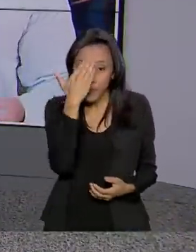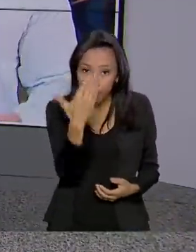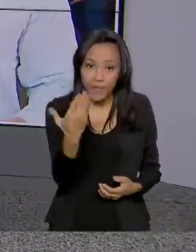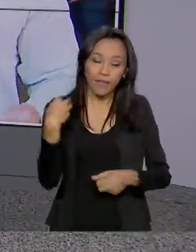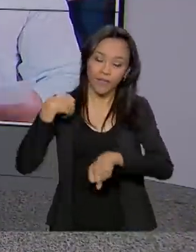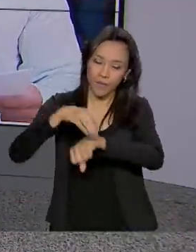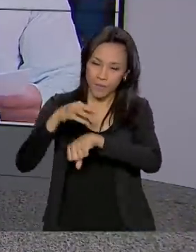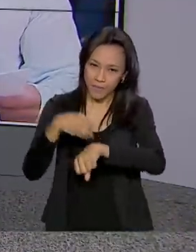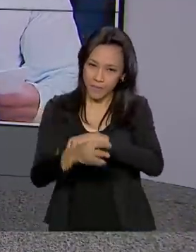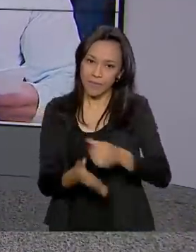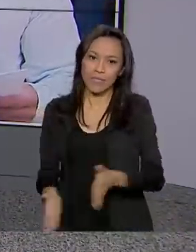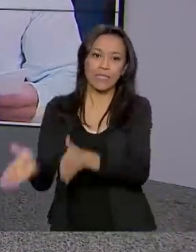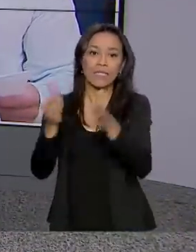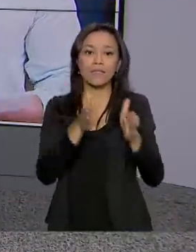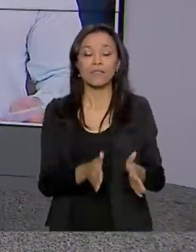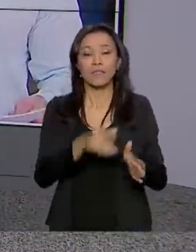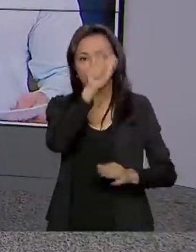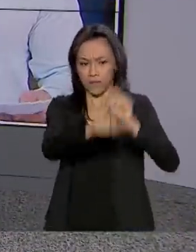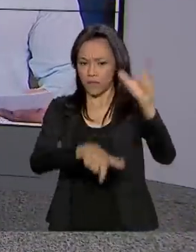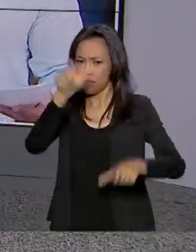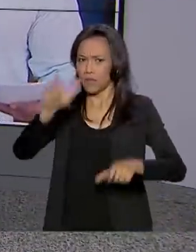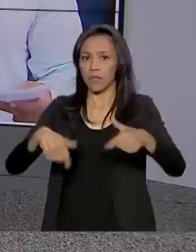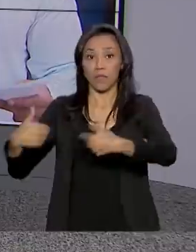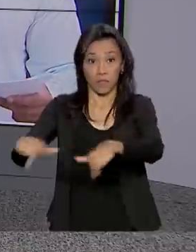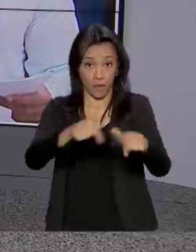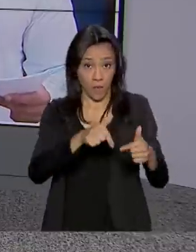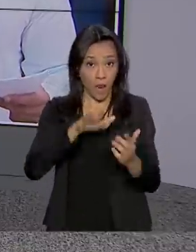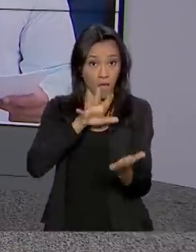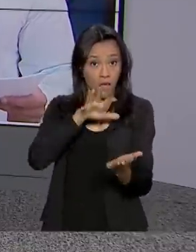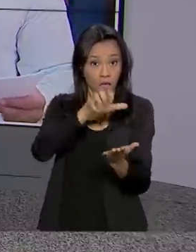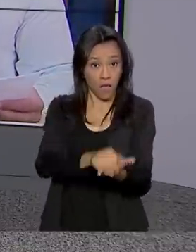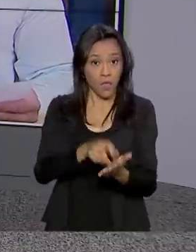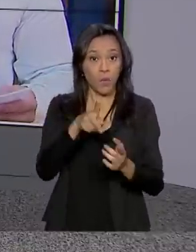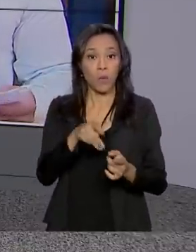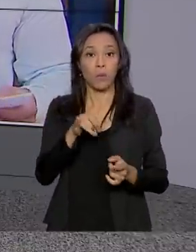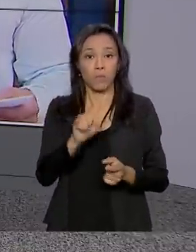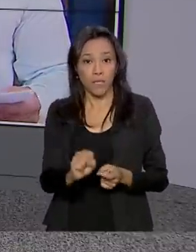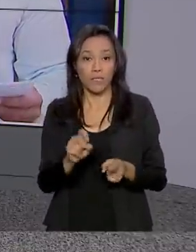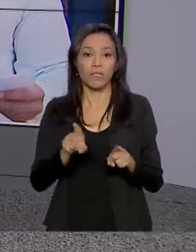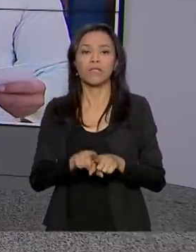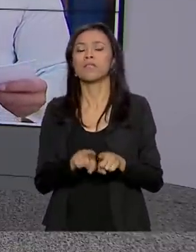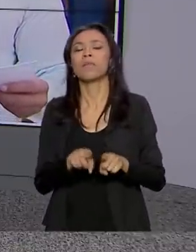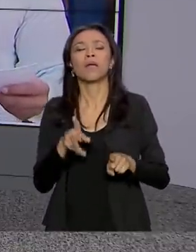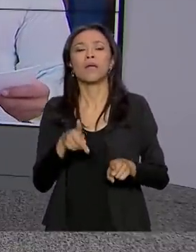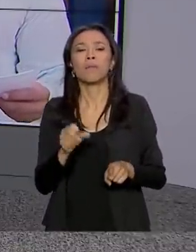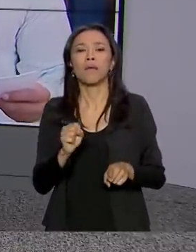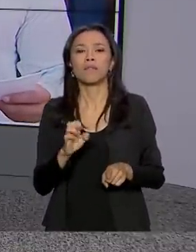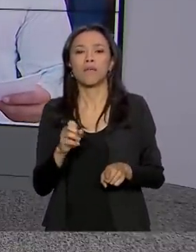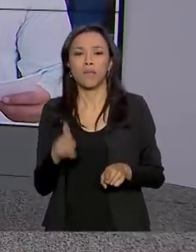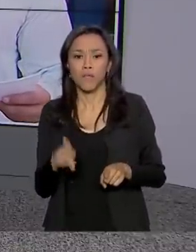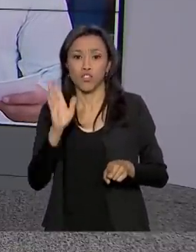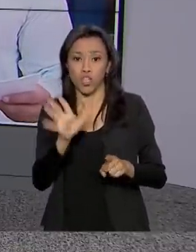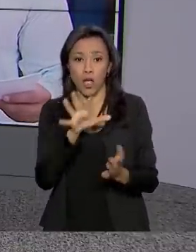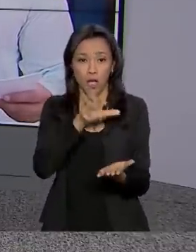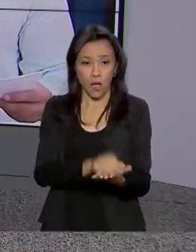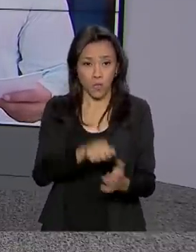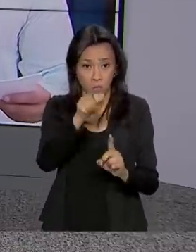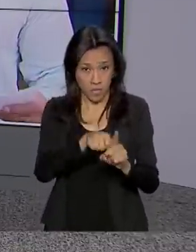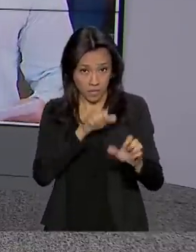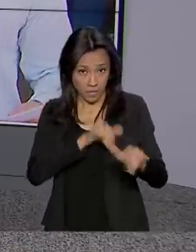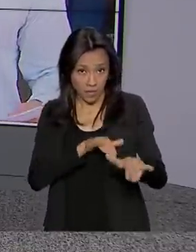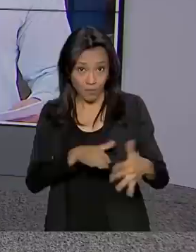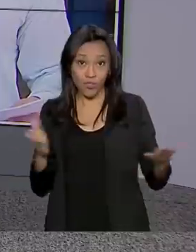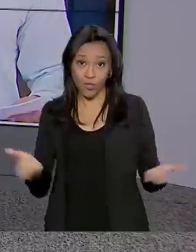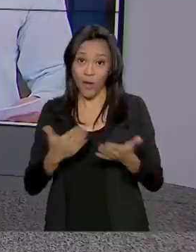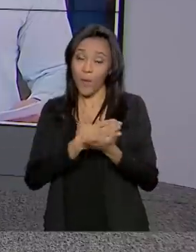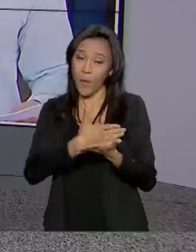ao vivo. E trabalhadores cadastrados no PIS-PASEP, nascidos em setembro, começam a receber hoje o abono salarial. Vamos